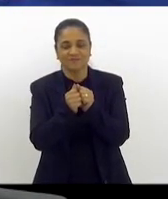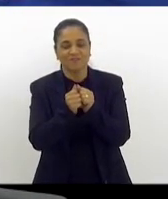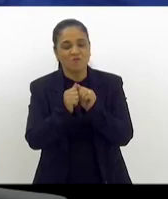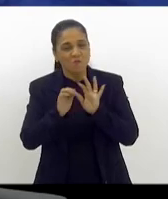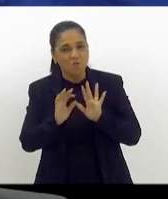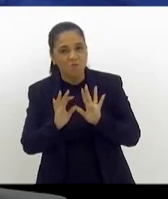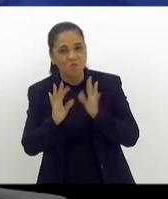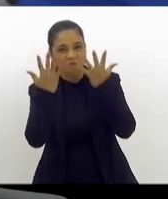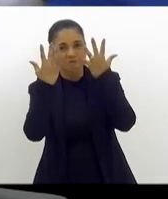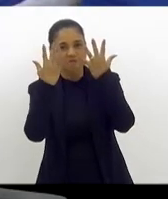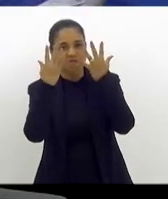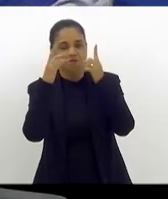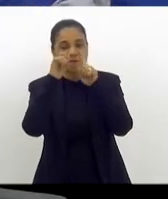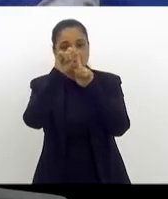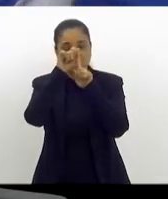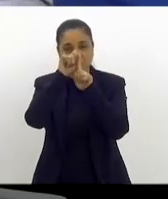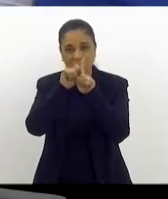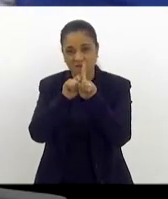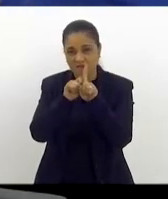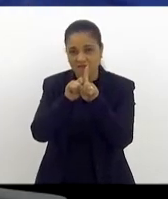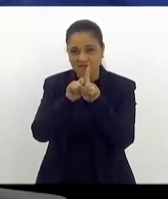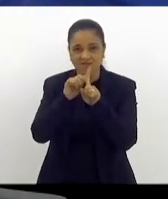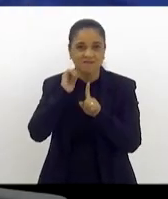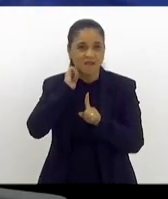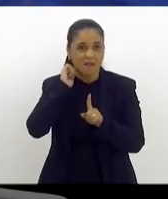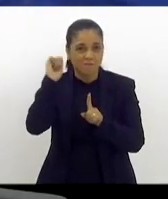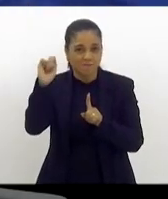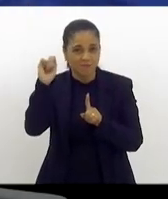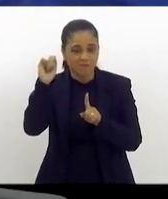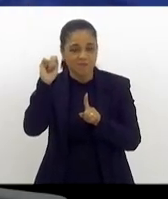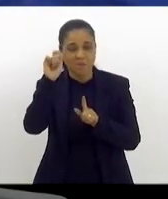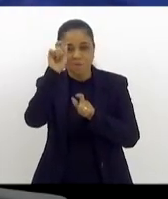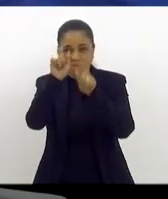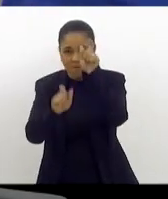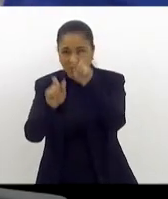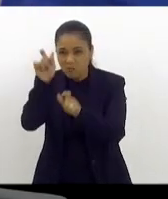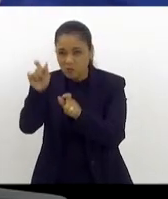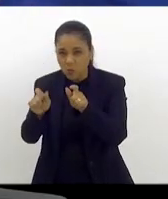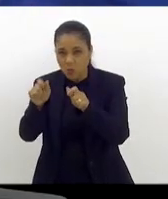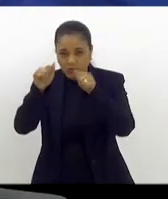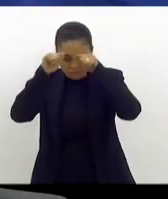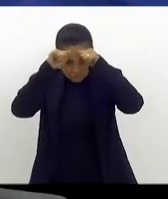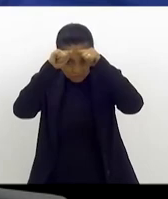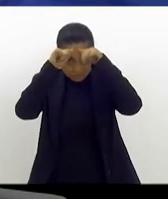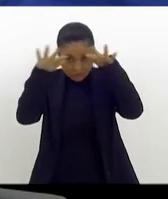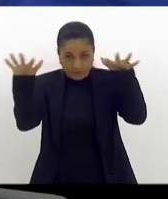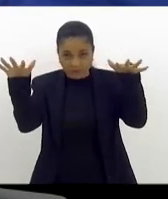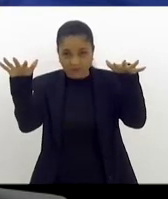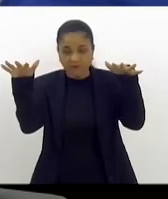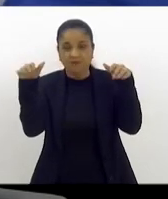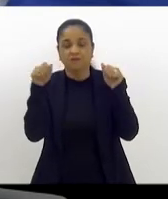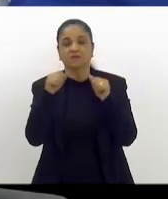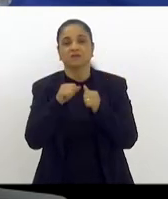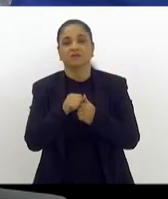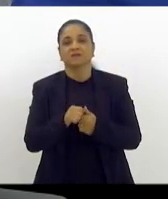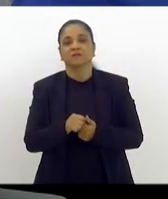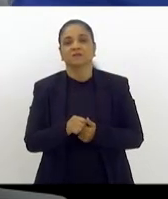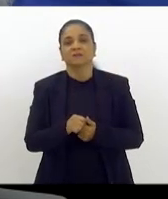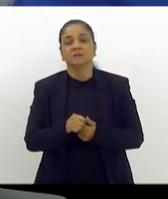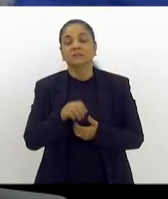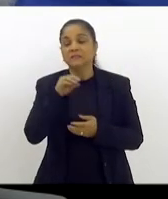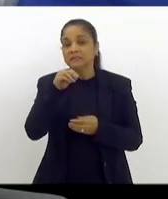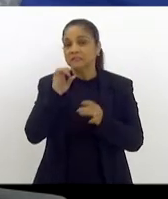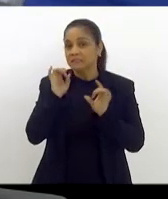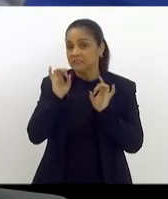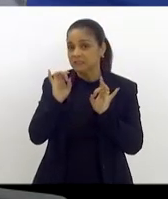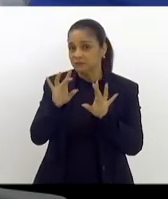o mês das pessoas com espectro autista, em especial dentro